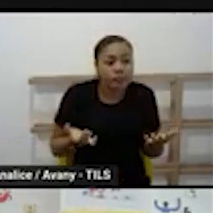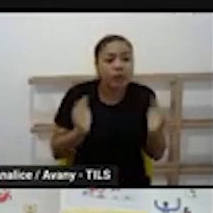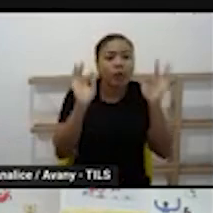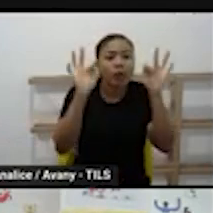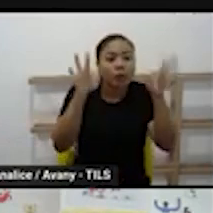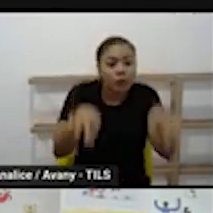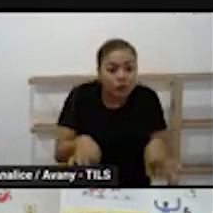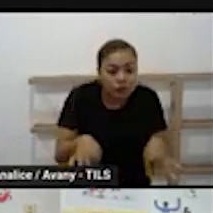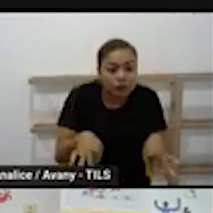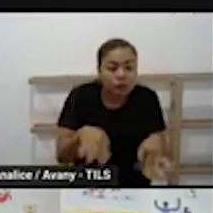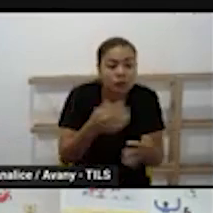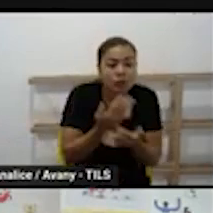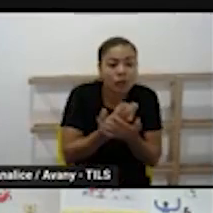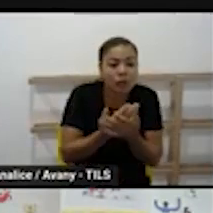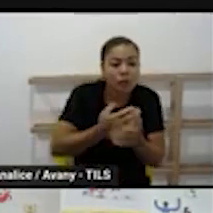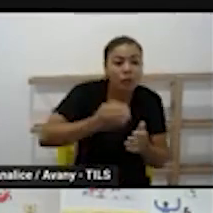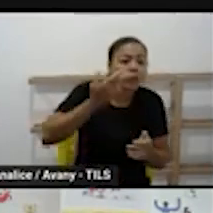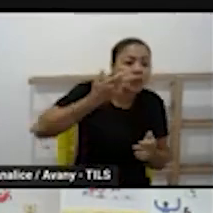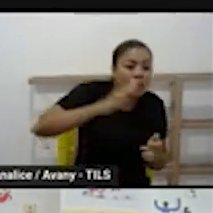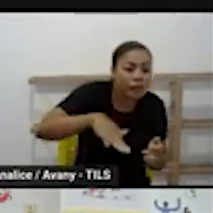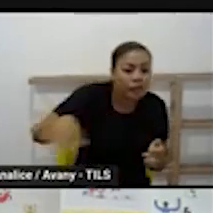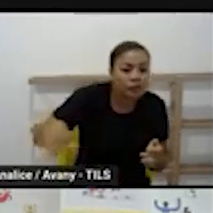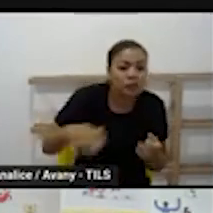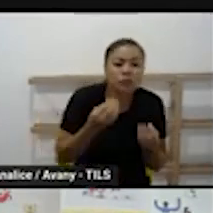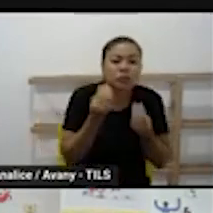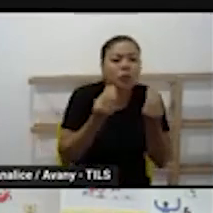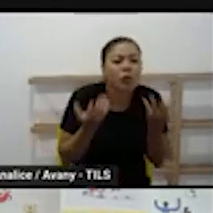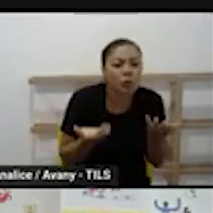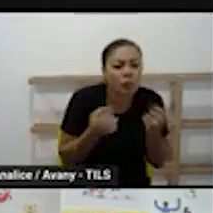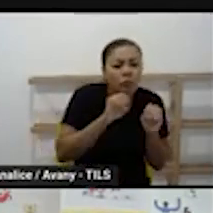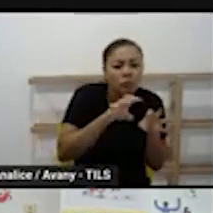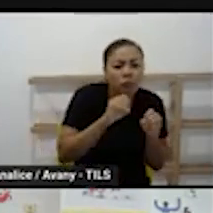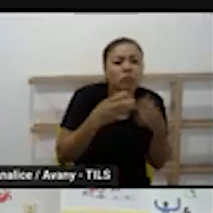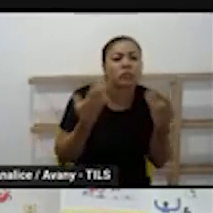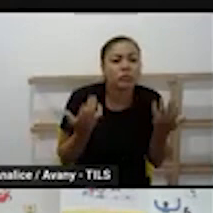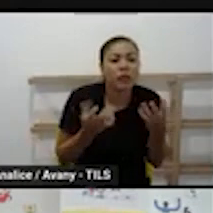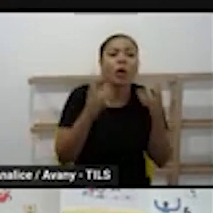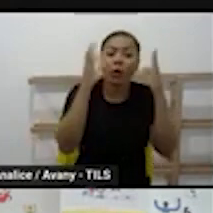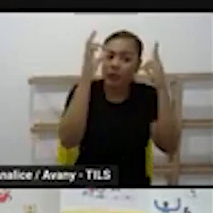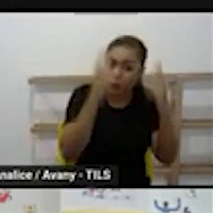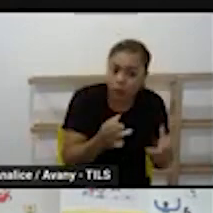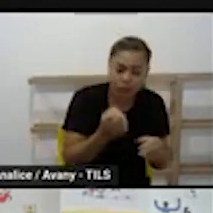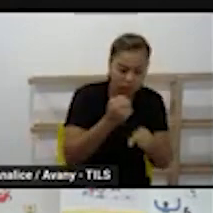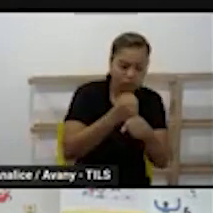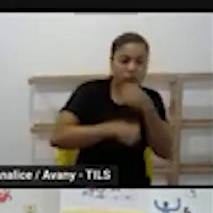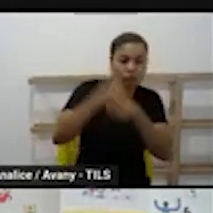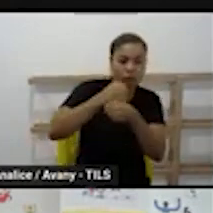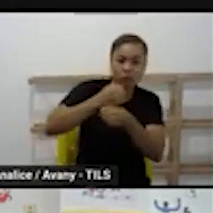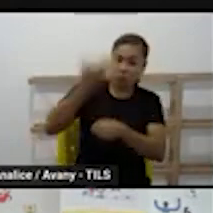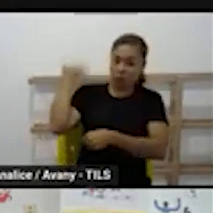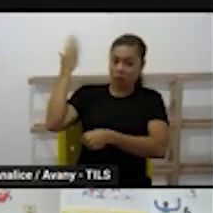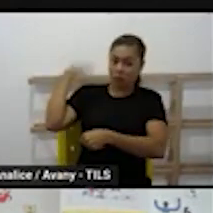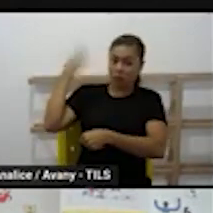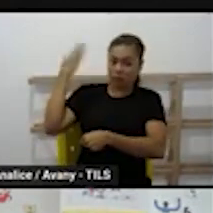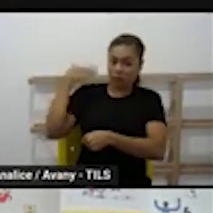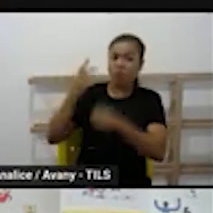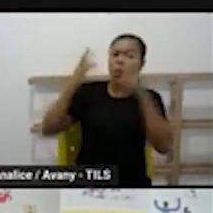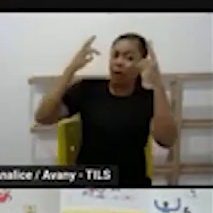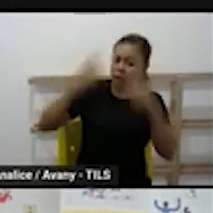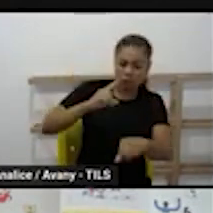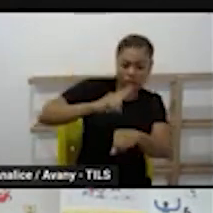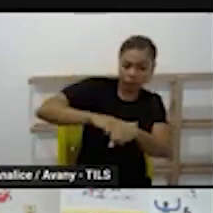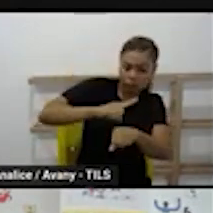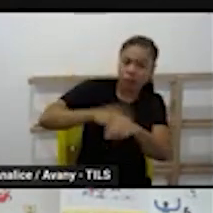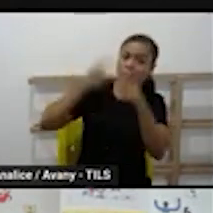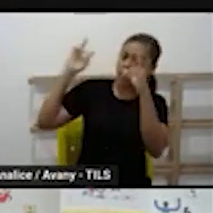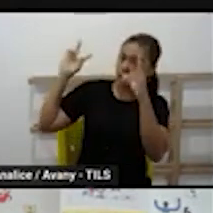da educação infantil. Quero dizer para vocês que o horário continua o mesmo do ano passado, a carga horária de vocês não mudou, a jornada de trabalho